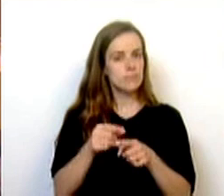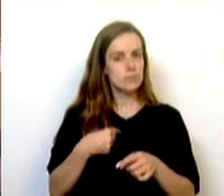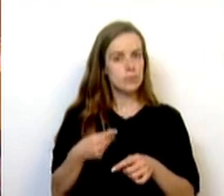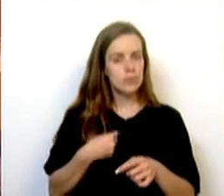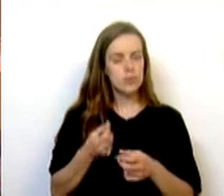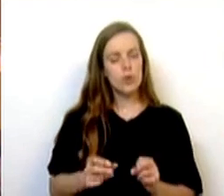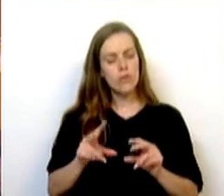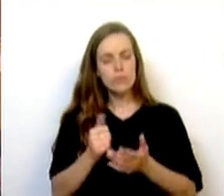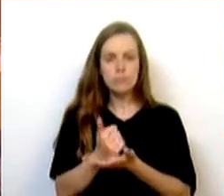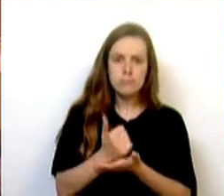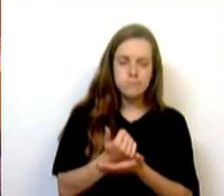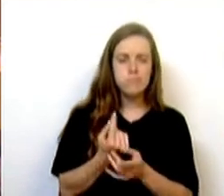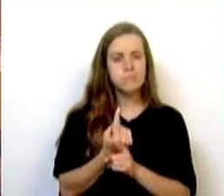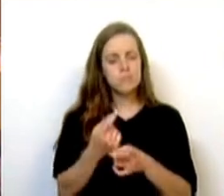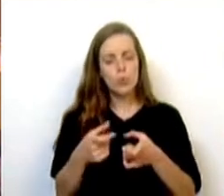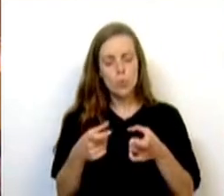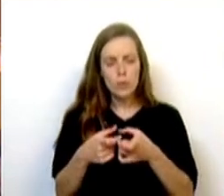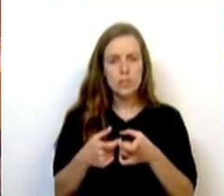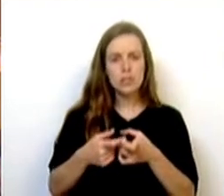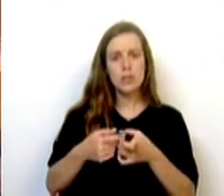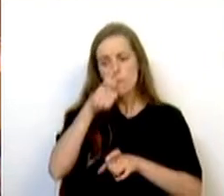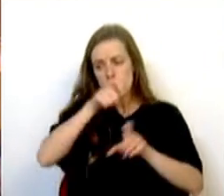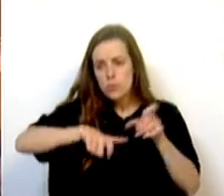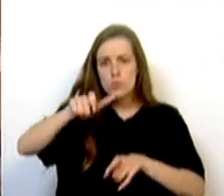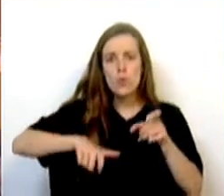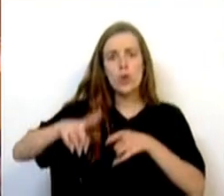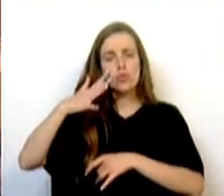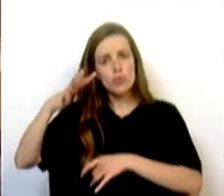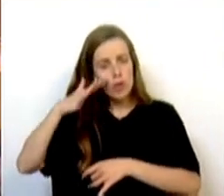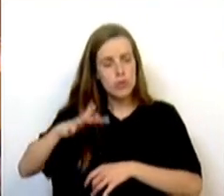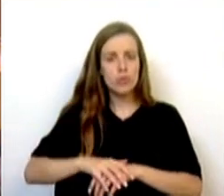renovação de documentos por cidadãos estrangeiros, fruto de